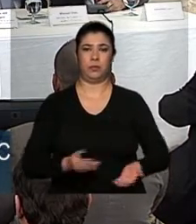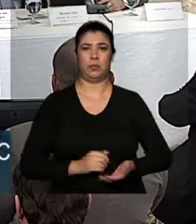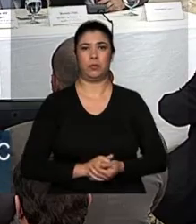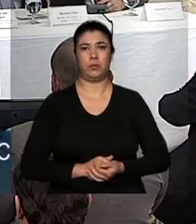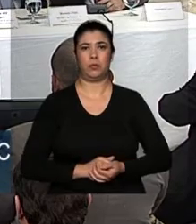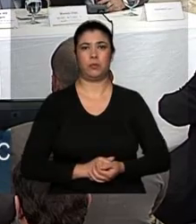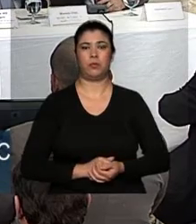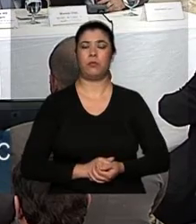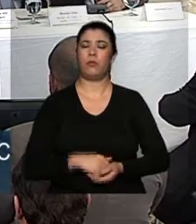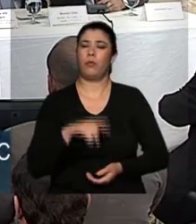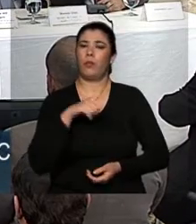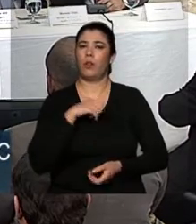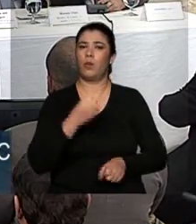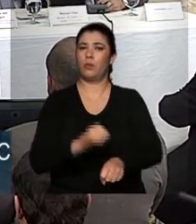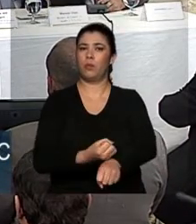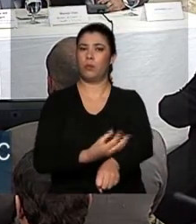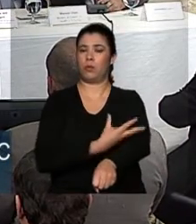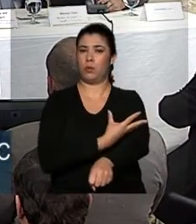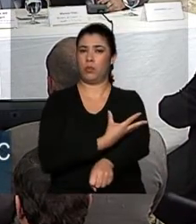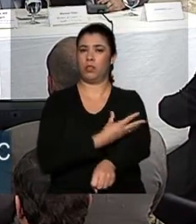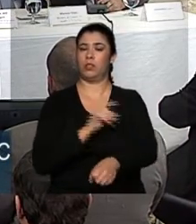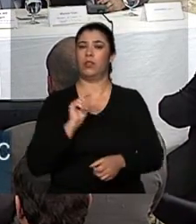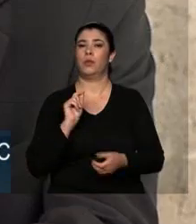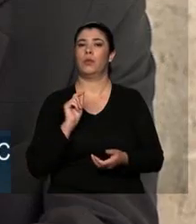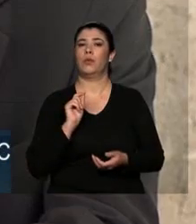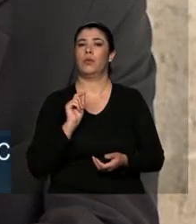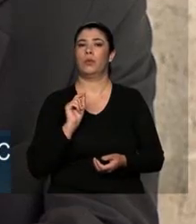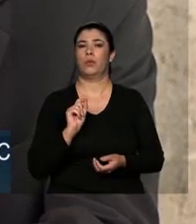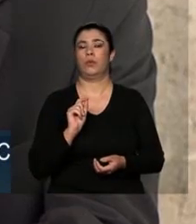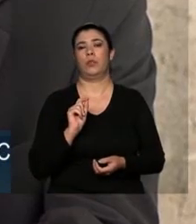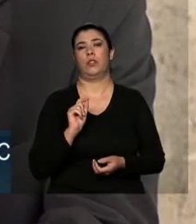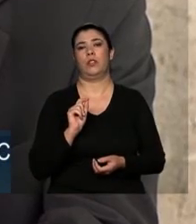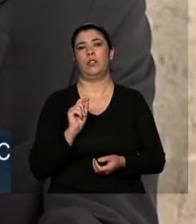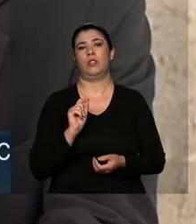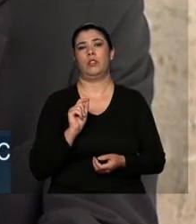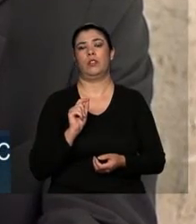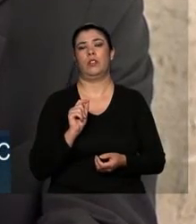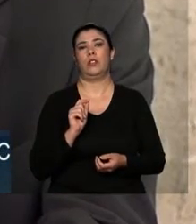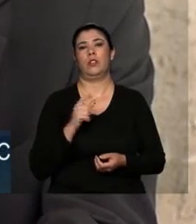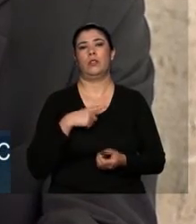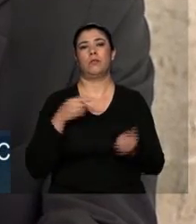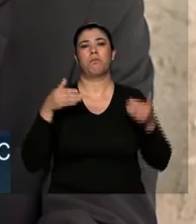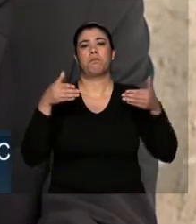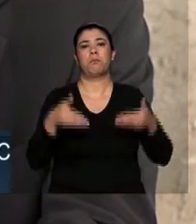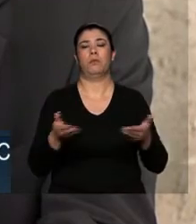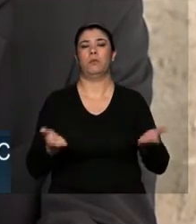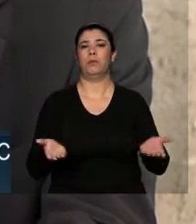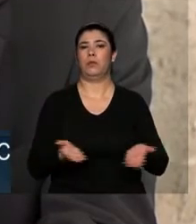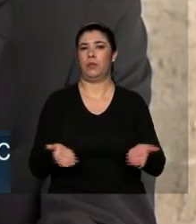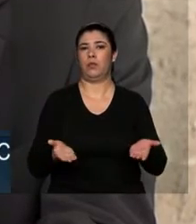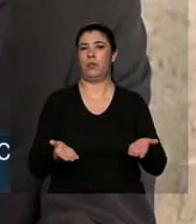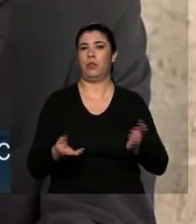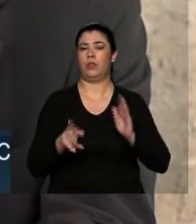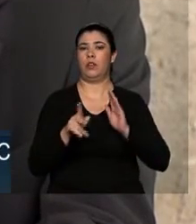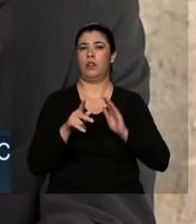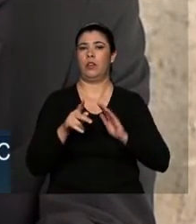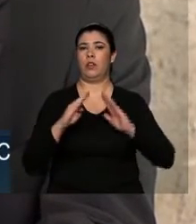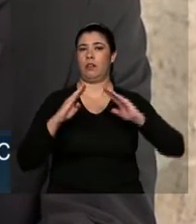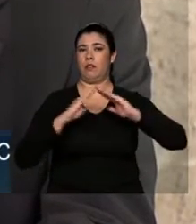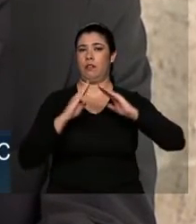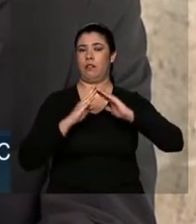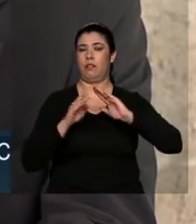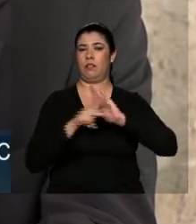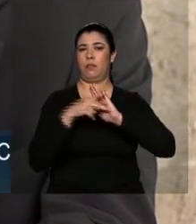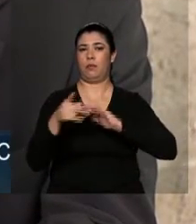Emoção pelo fato de estar na casa do governo do meu país